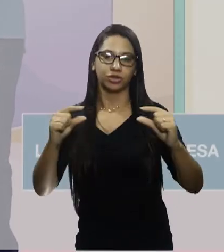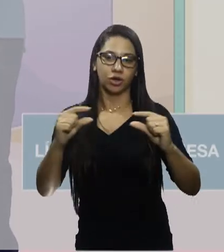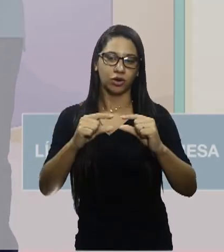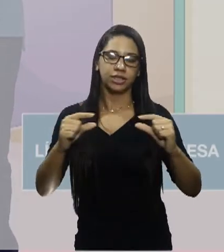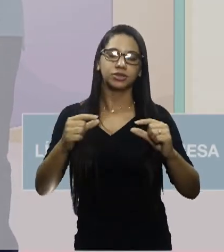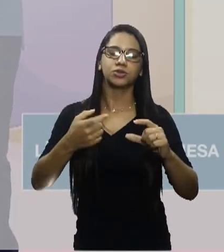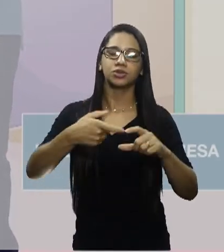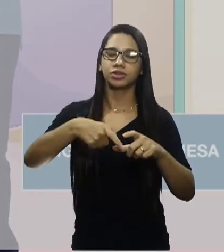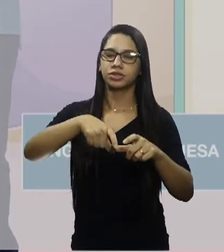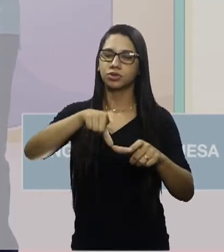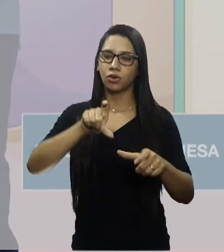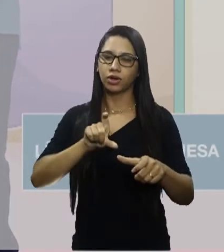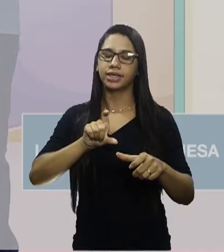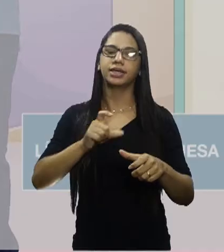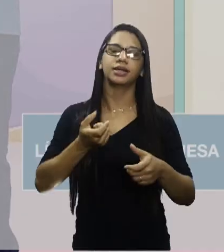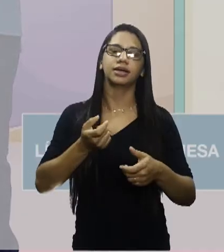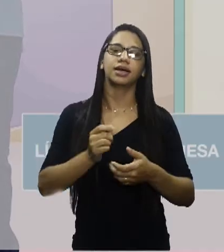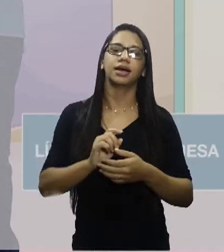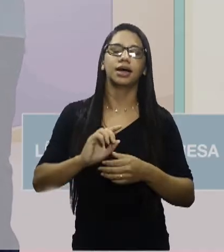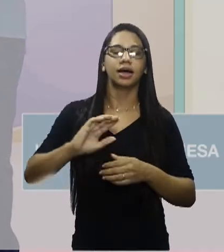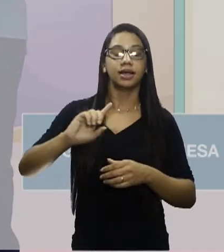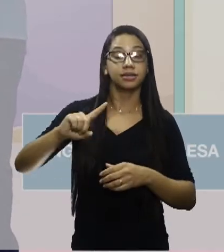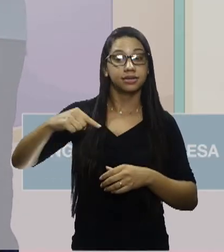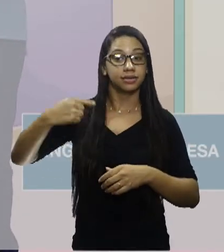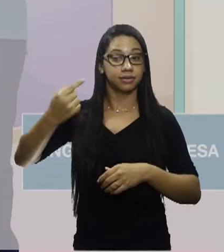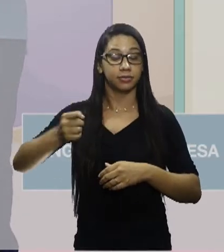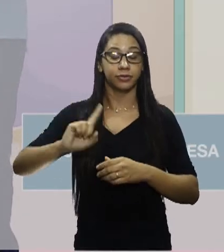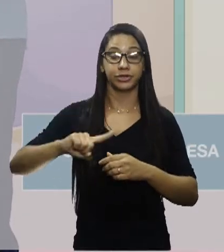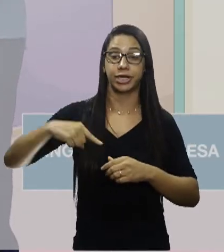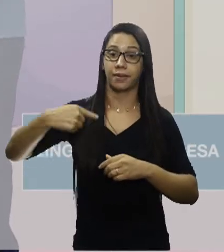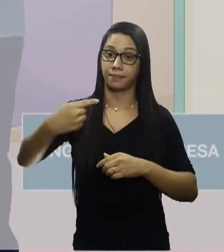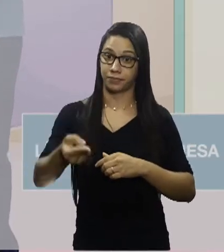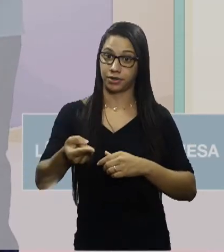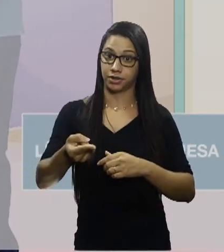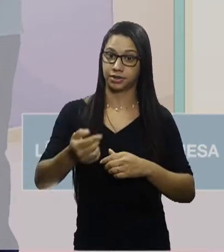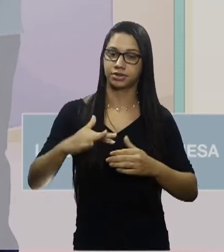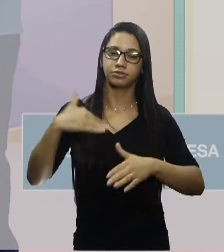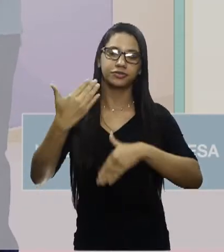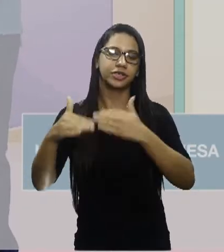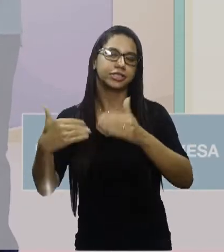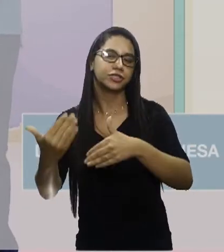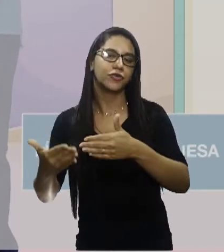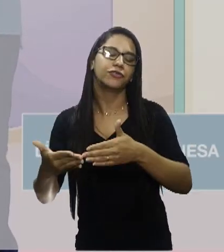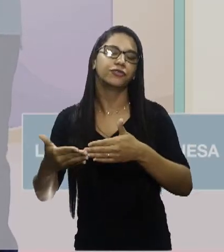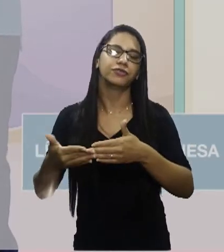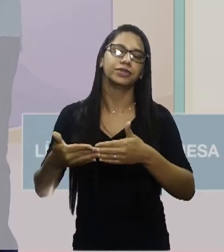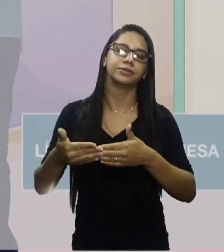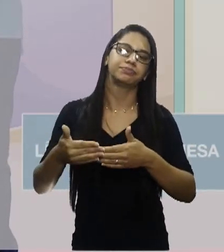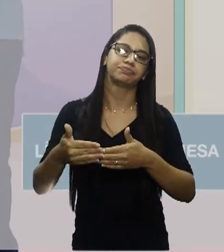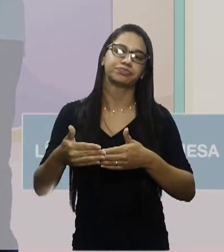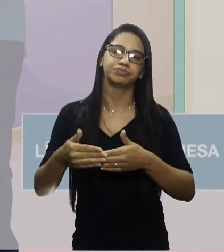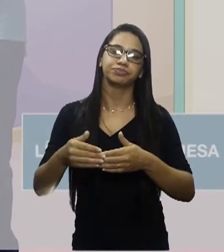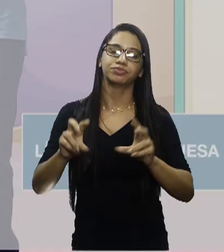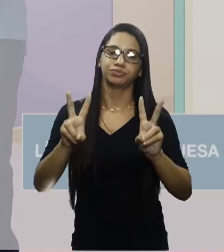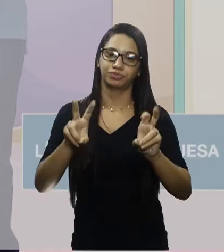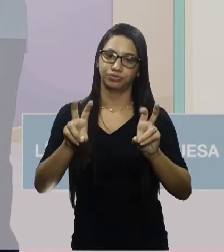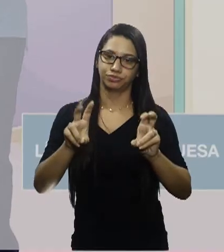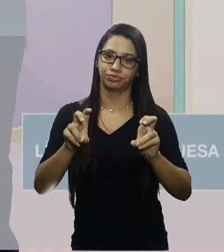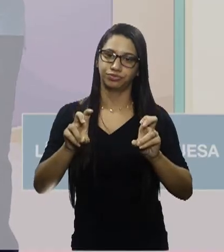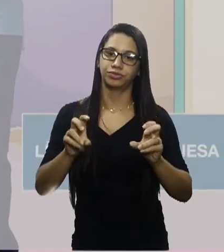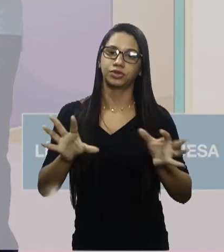coordenadas. Mais à frente, nas próximas aulas, que a gente estiver desenvolvendo o assunto de